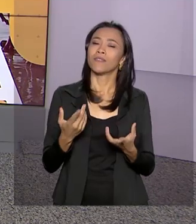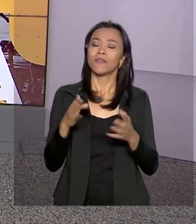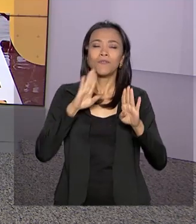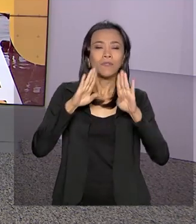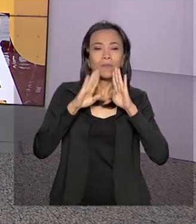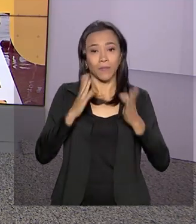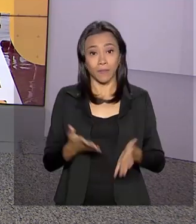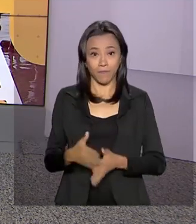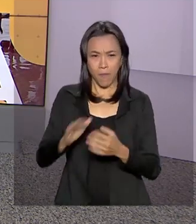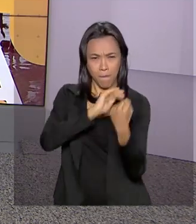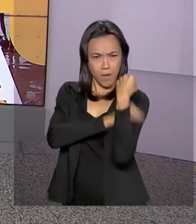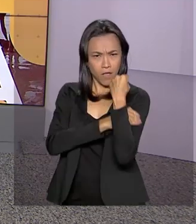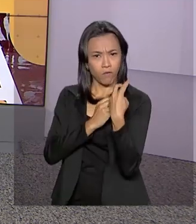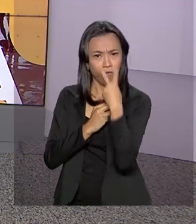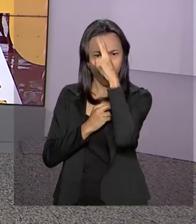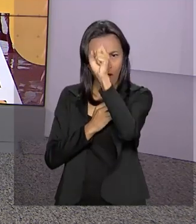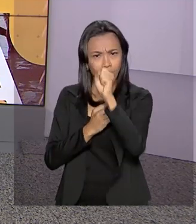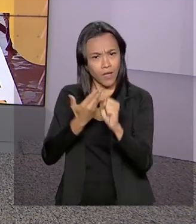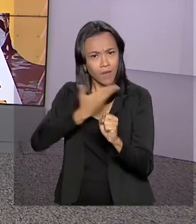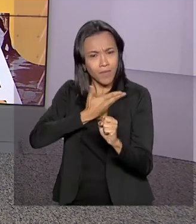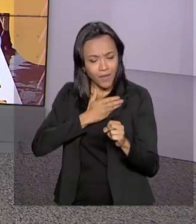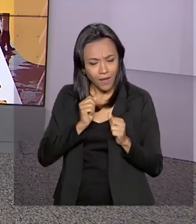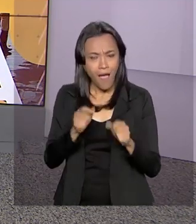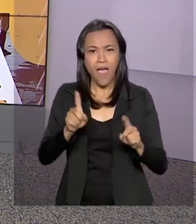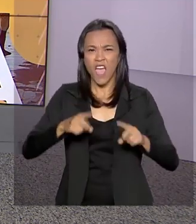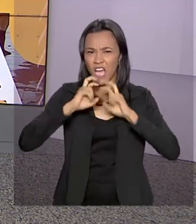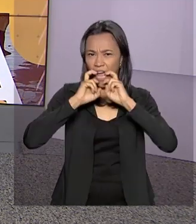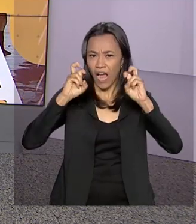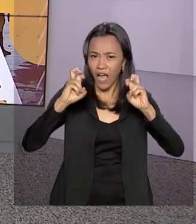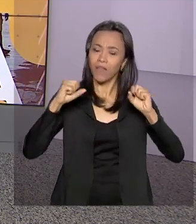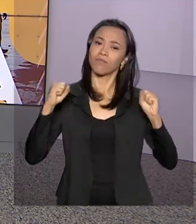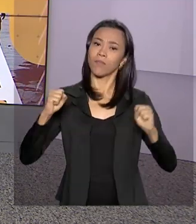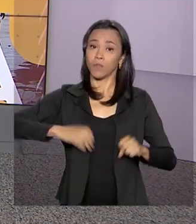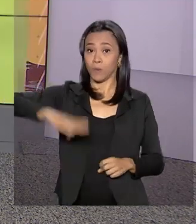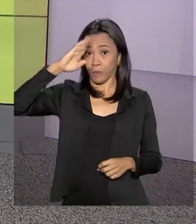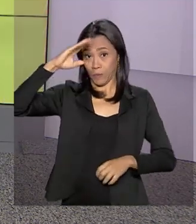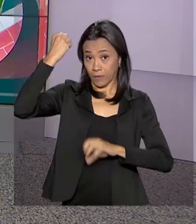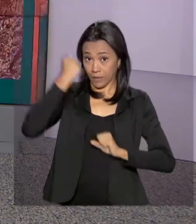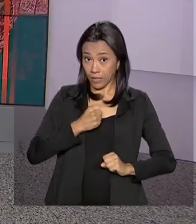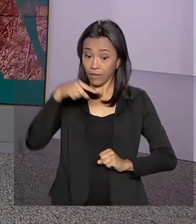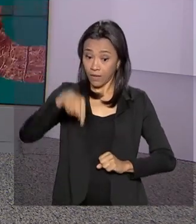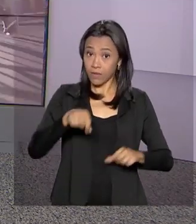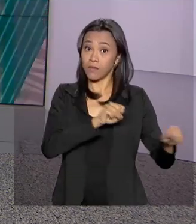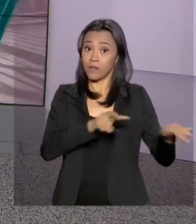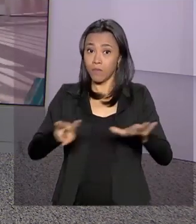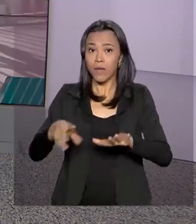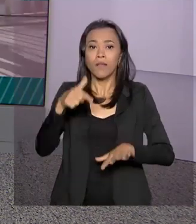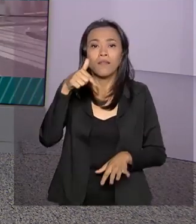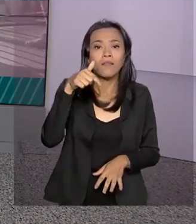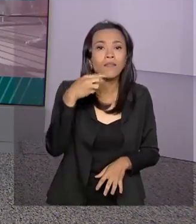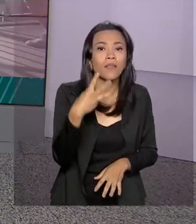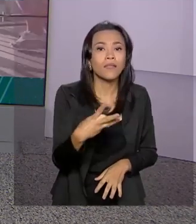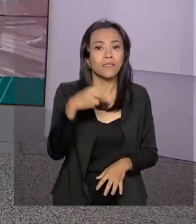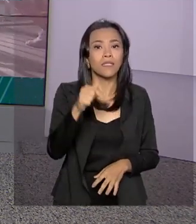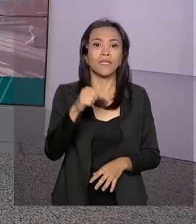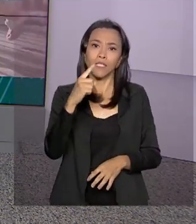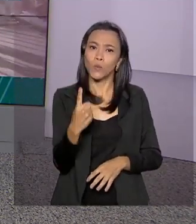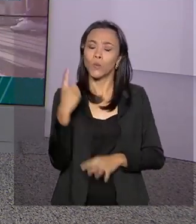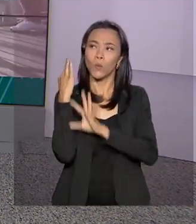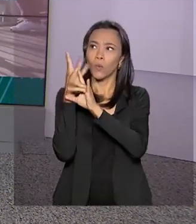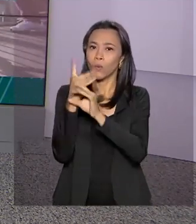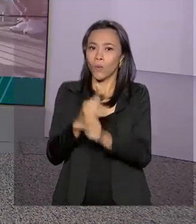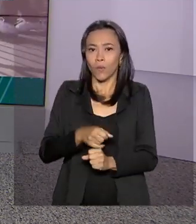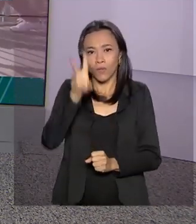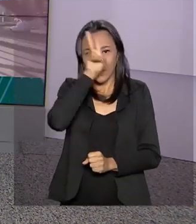Braço forte, mão amiga, esse é o grito de guerra do Exército Brasileiro que comemora esta semana 371 anos de história.